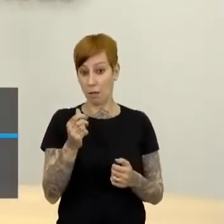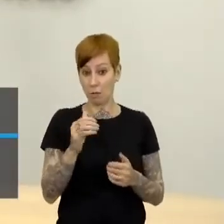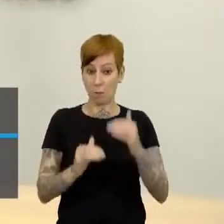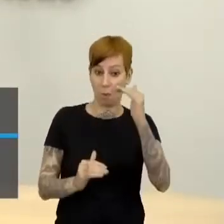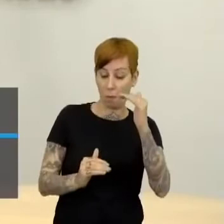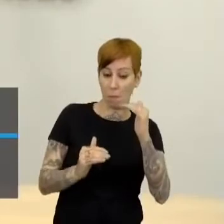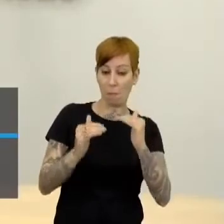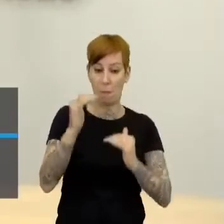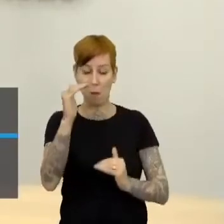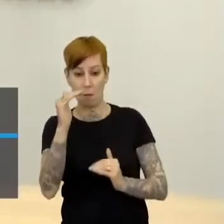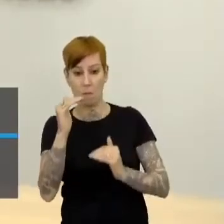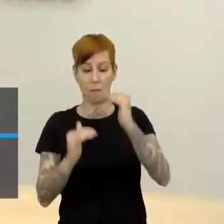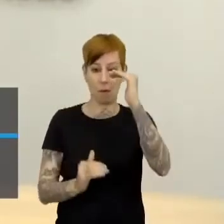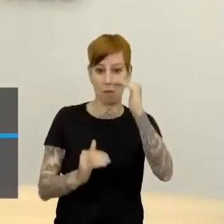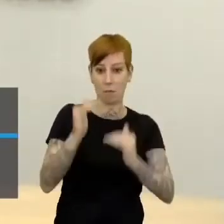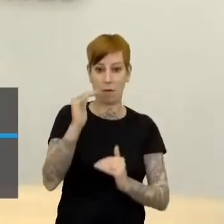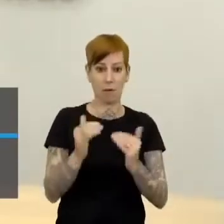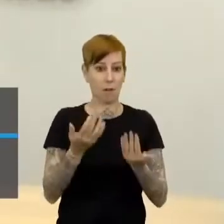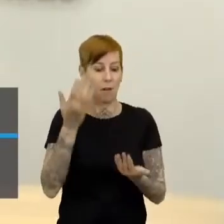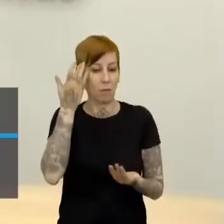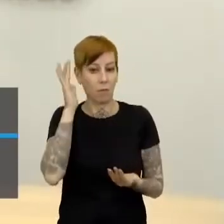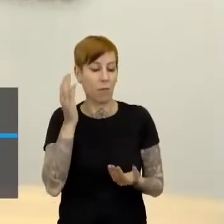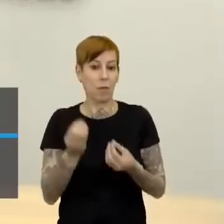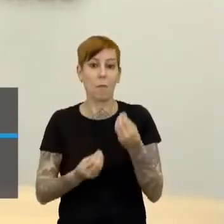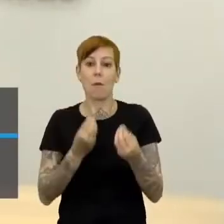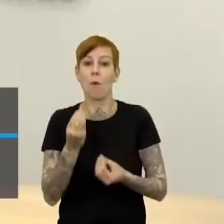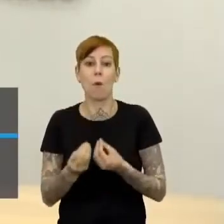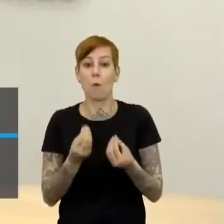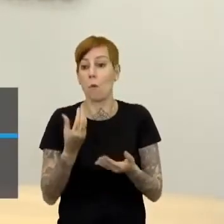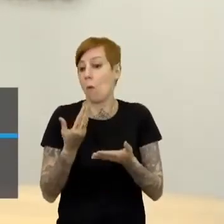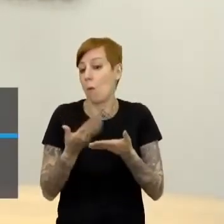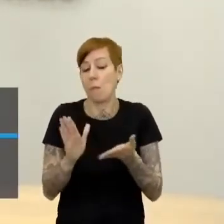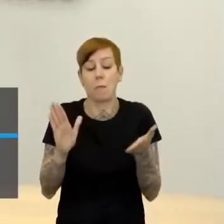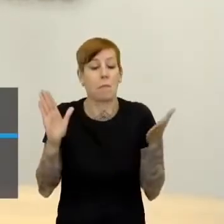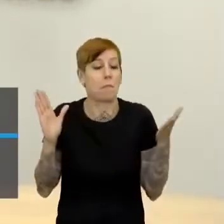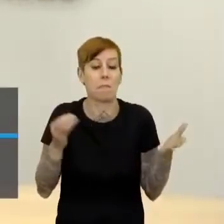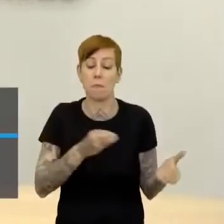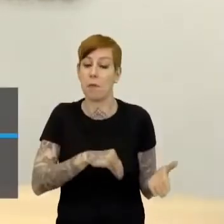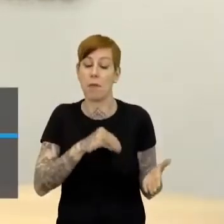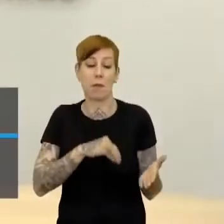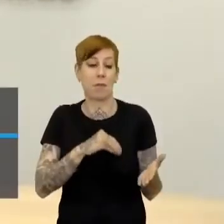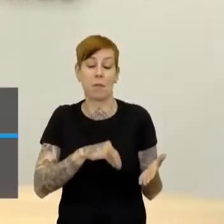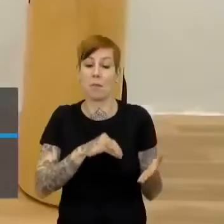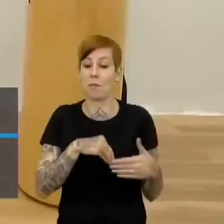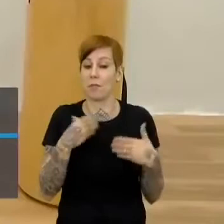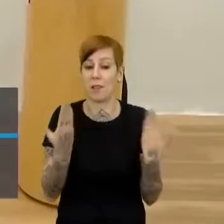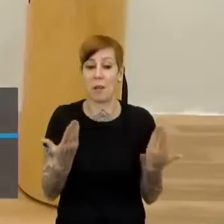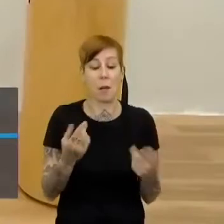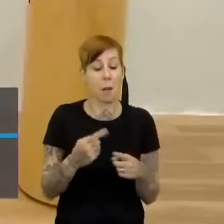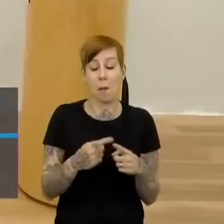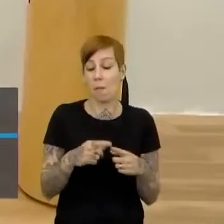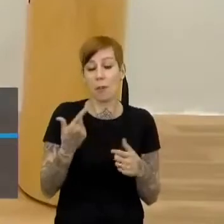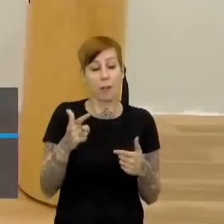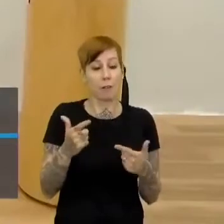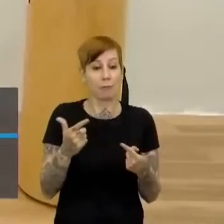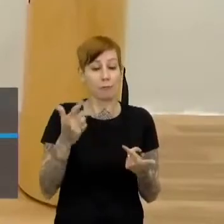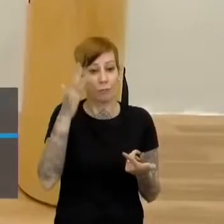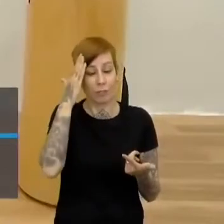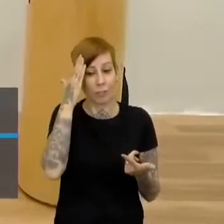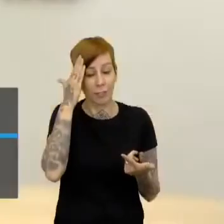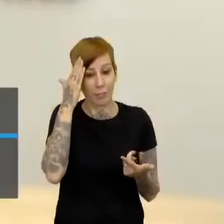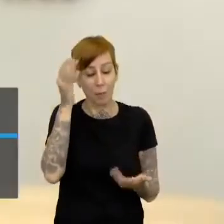nem como fazer a mensuração dessa perda do salário porque não existiam índices oficiais que corrigiam isso.